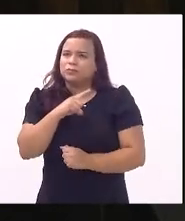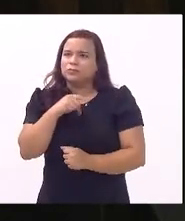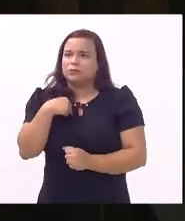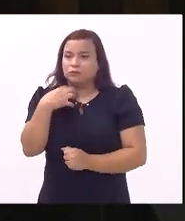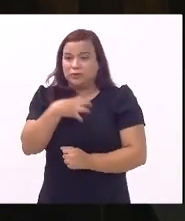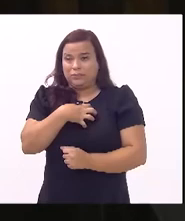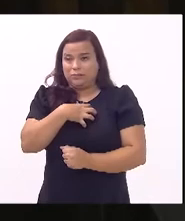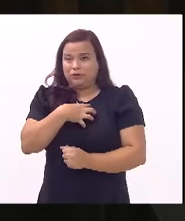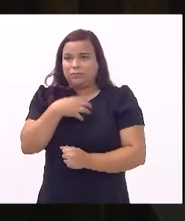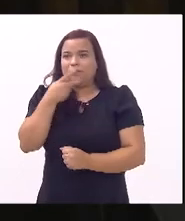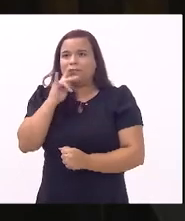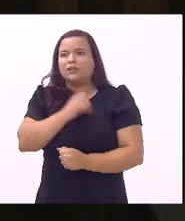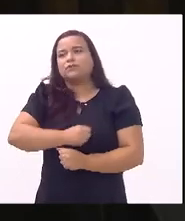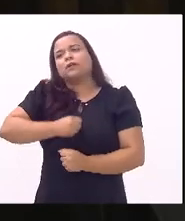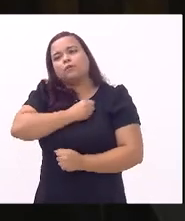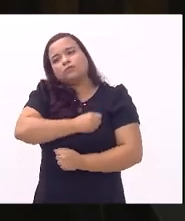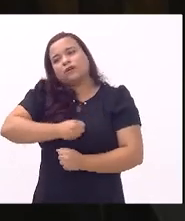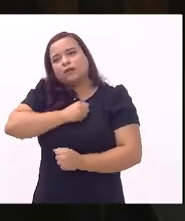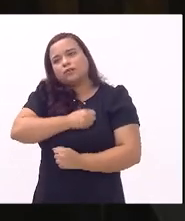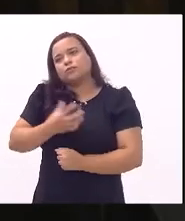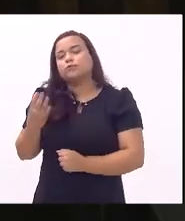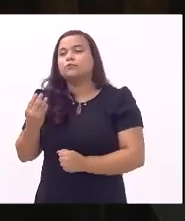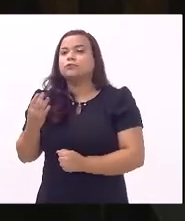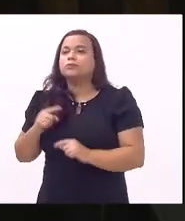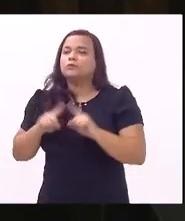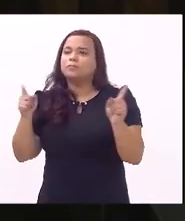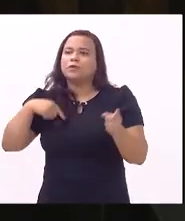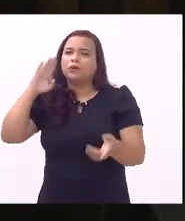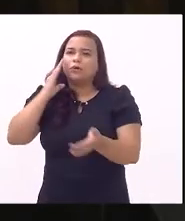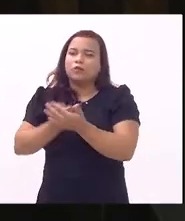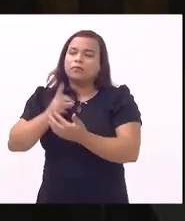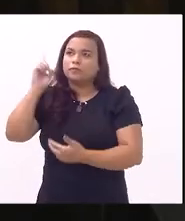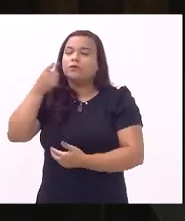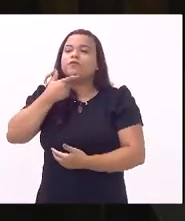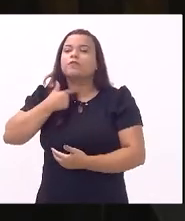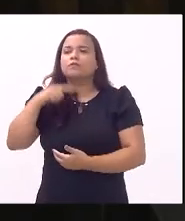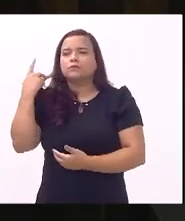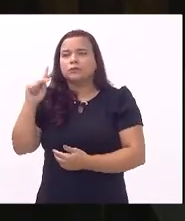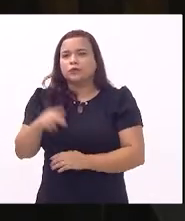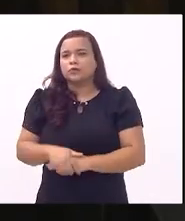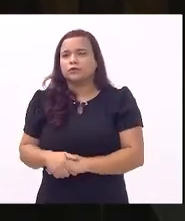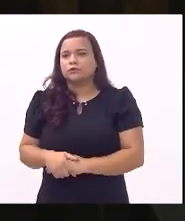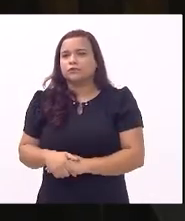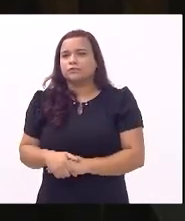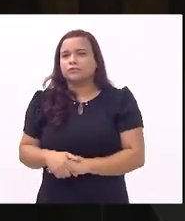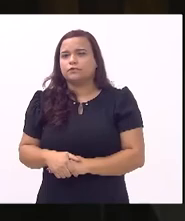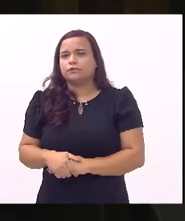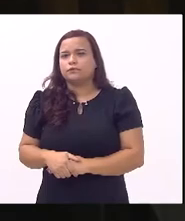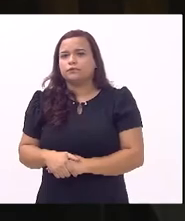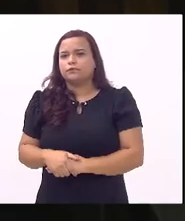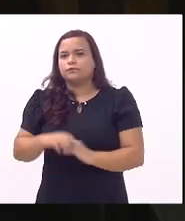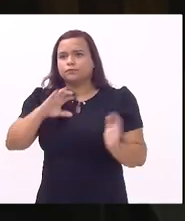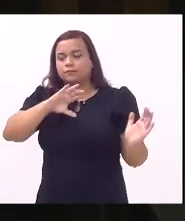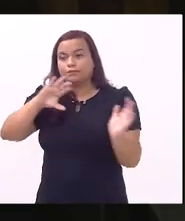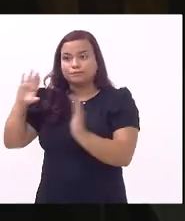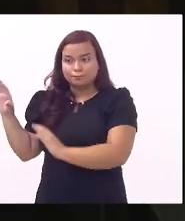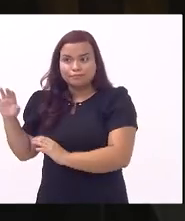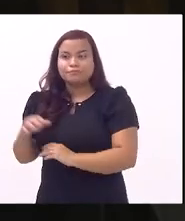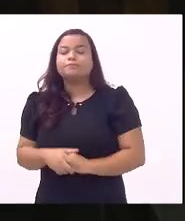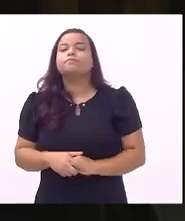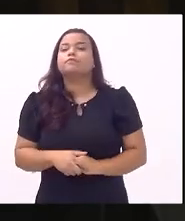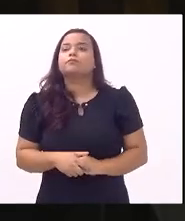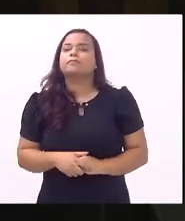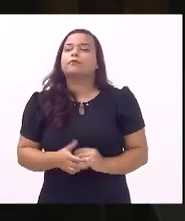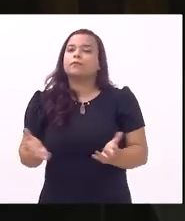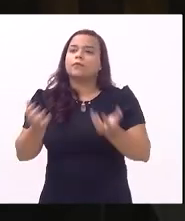falta do meu pai mas eu confio na vontade de Deus bom queria dizer